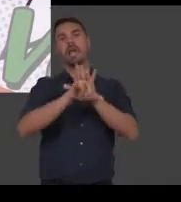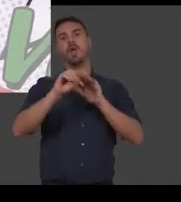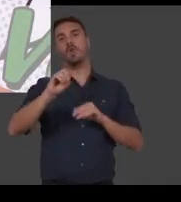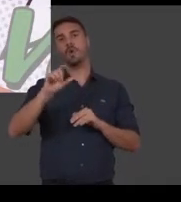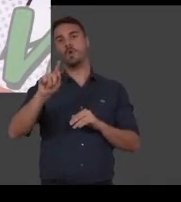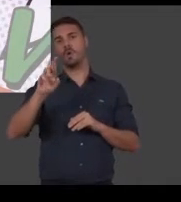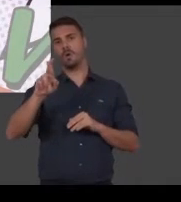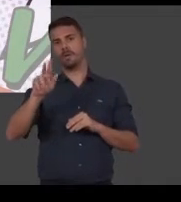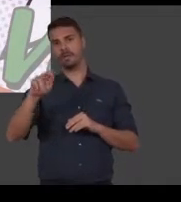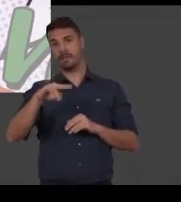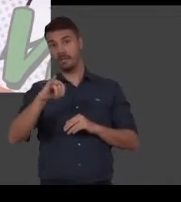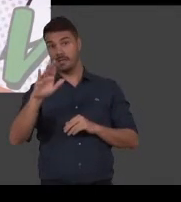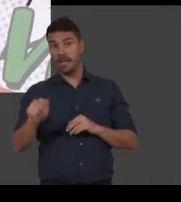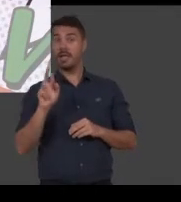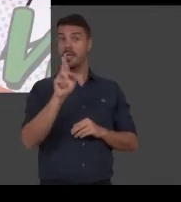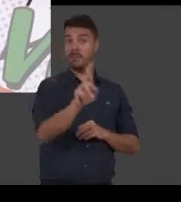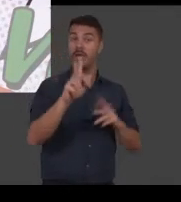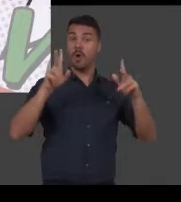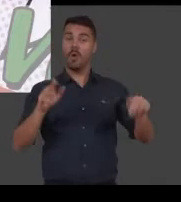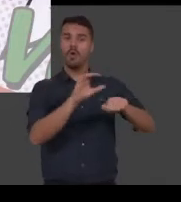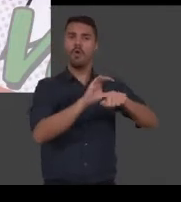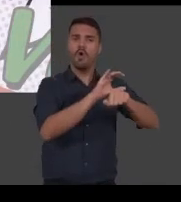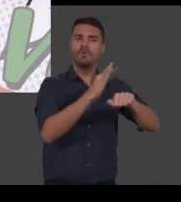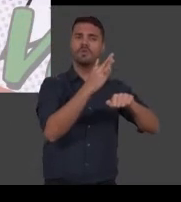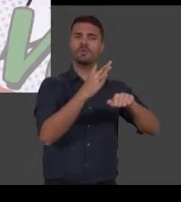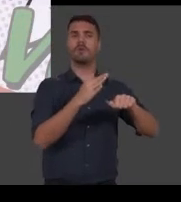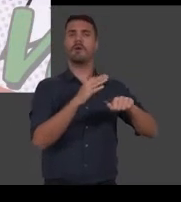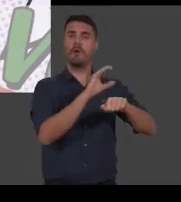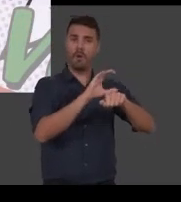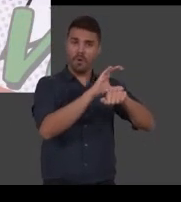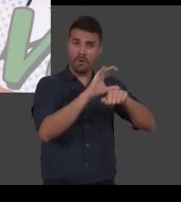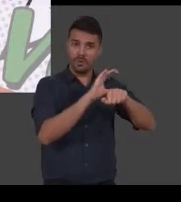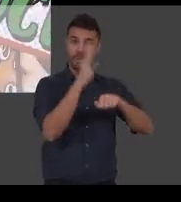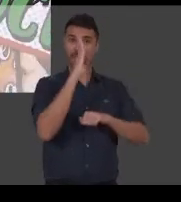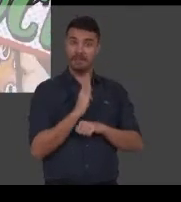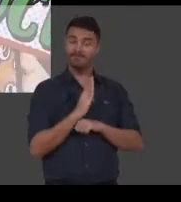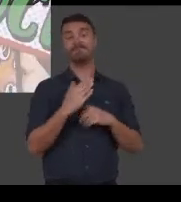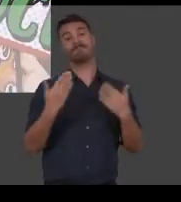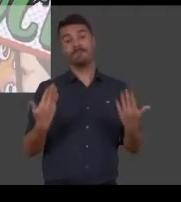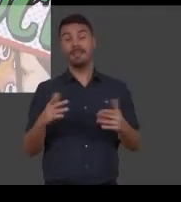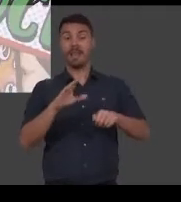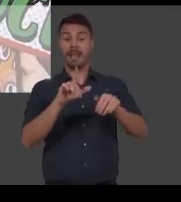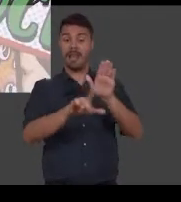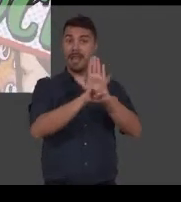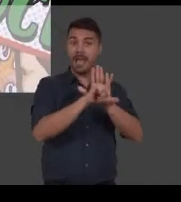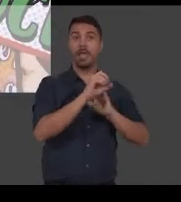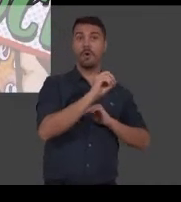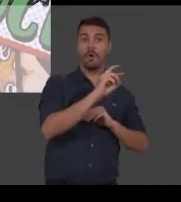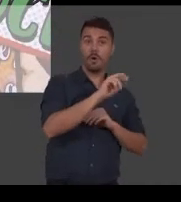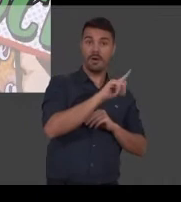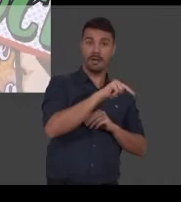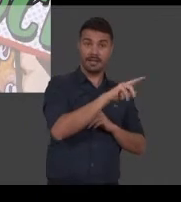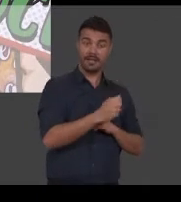orgânica. Ela representa para o município o a Constituição Federal representa para o Brasil. Dessa forma, as leis orgânicas são